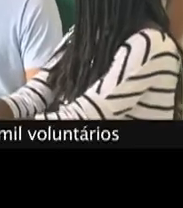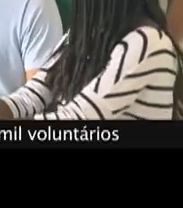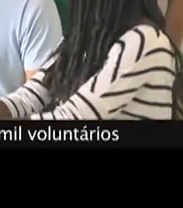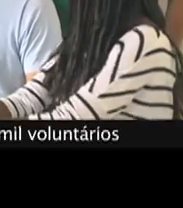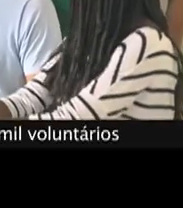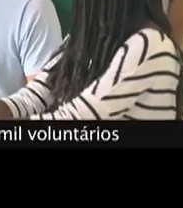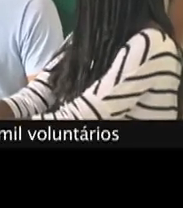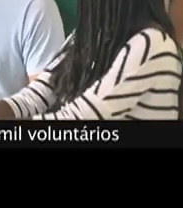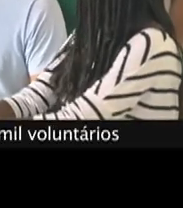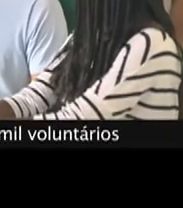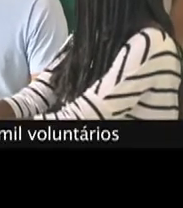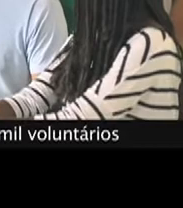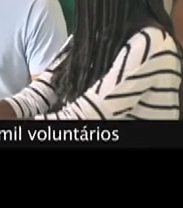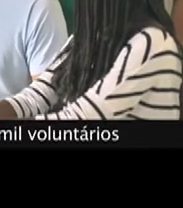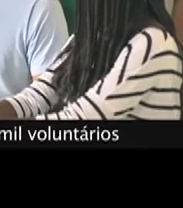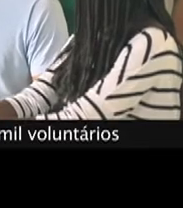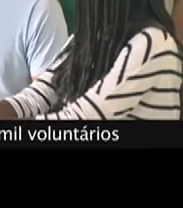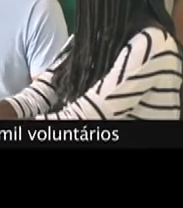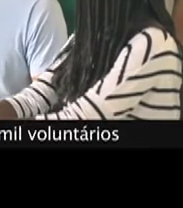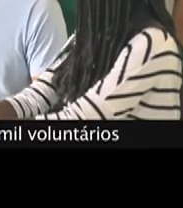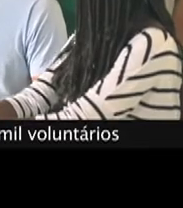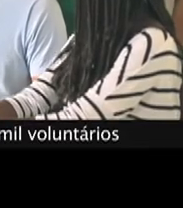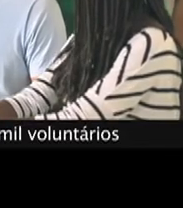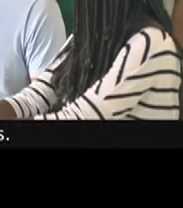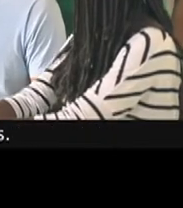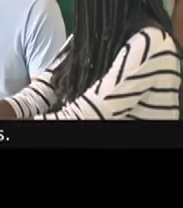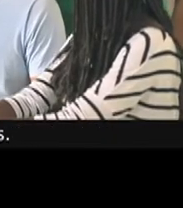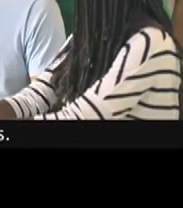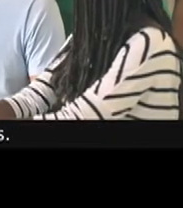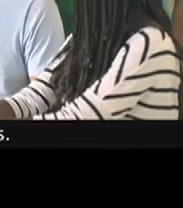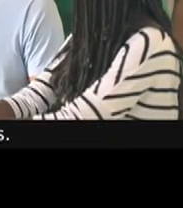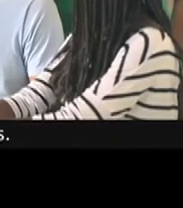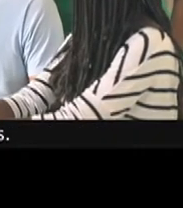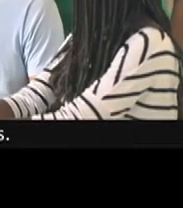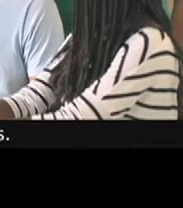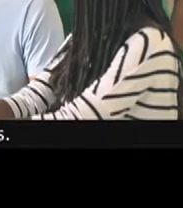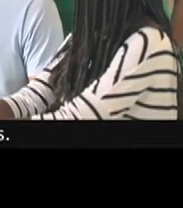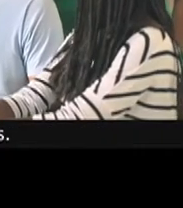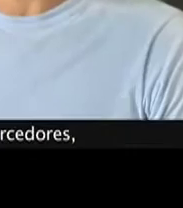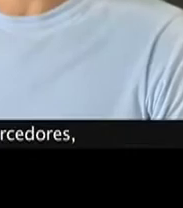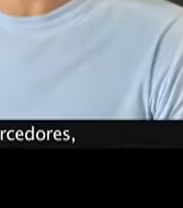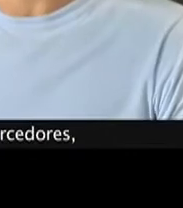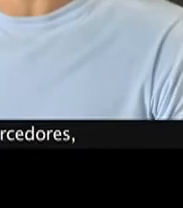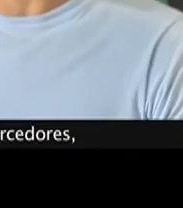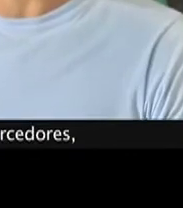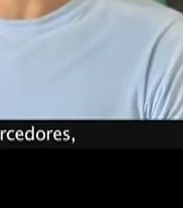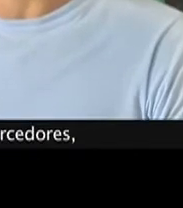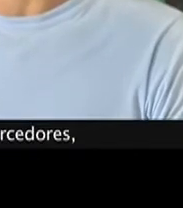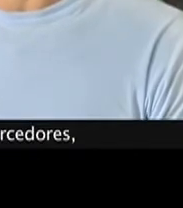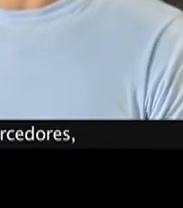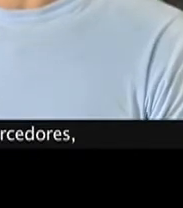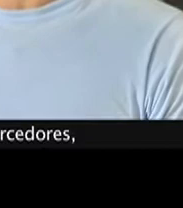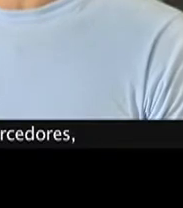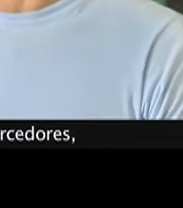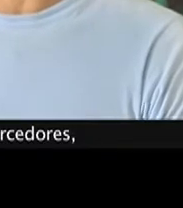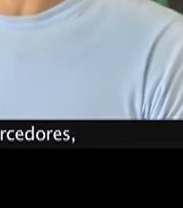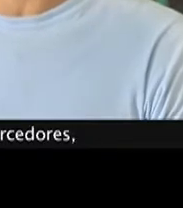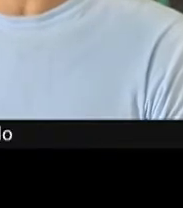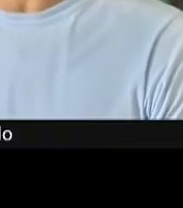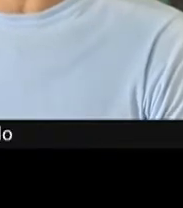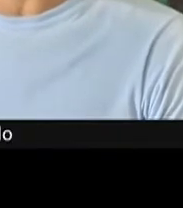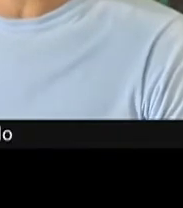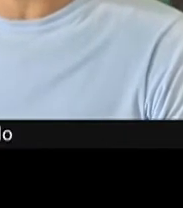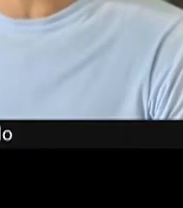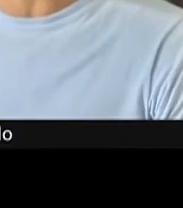Nesta primeira fase, vão ser selecionados sete mil voluntários para a Copa das Confederações. O Brasil Voluntário vai dar apoio aos torcedores,